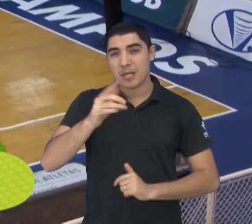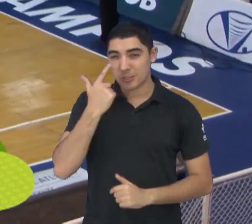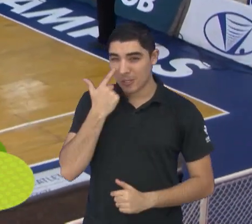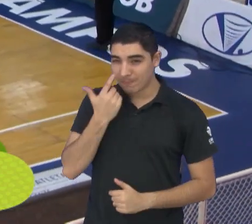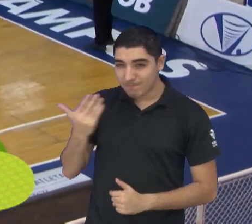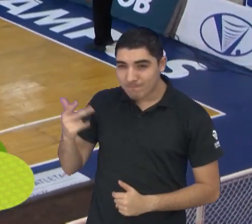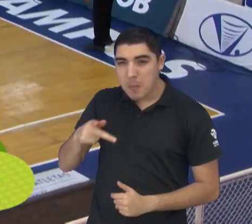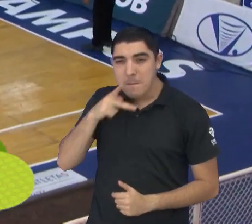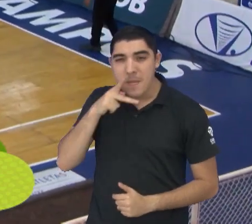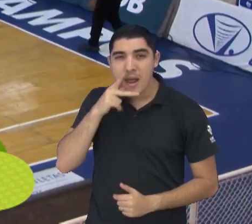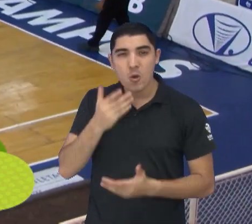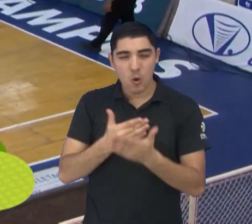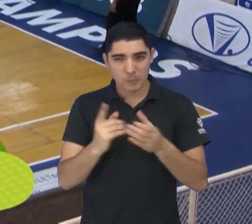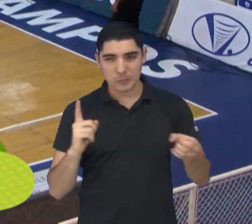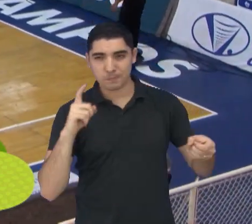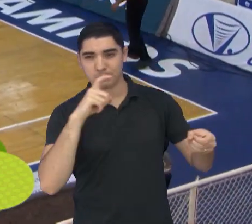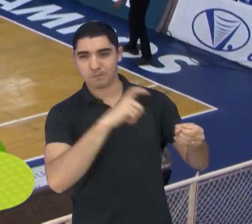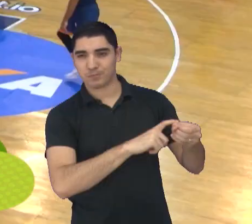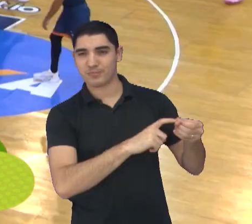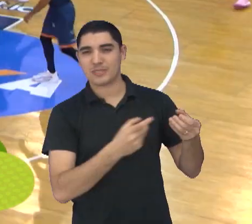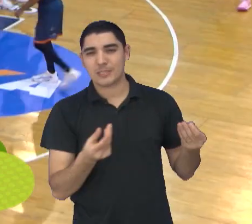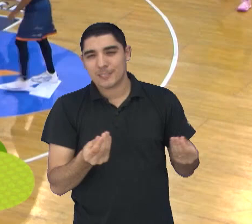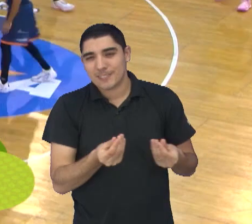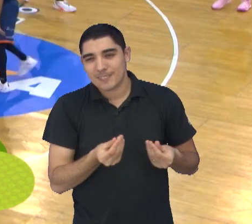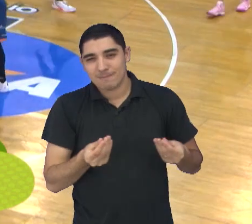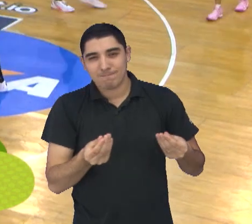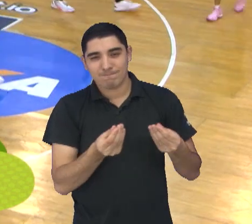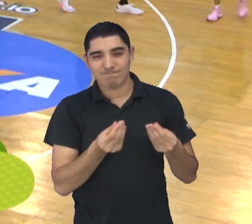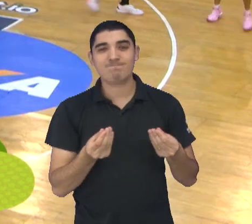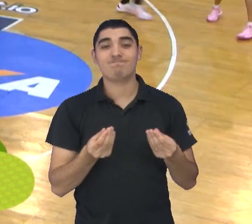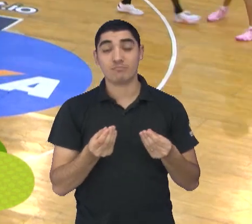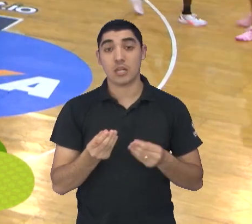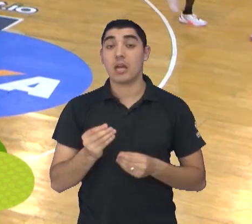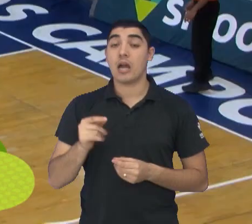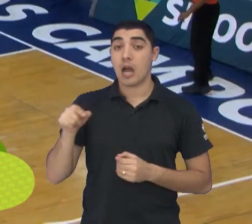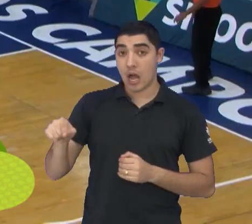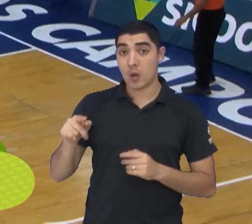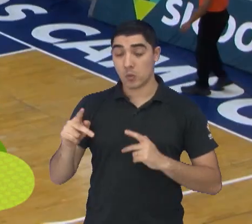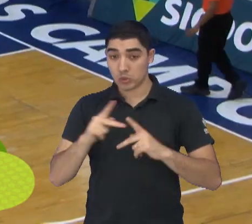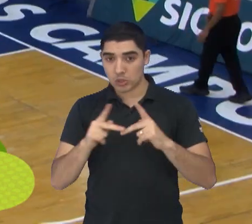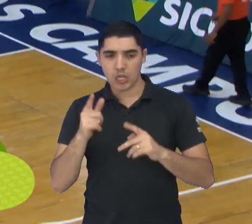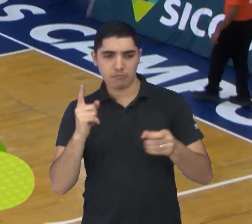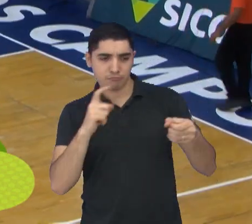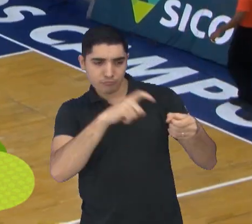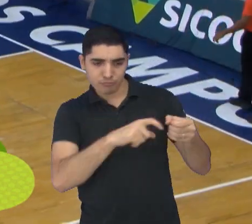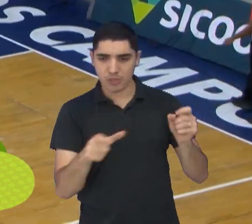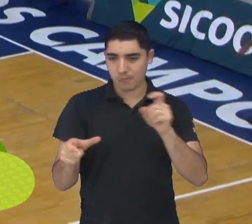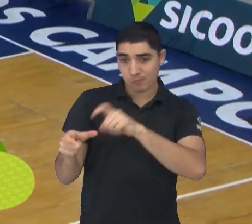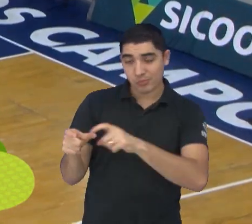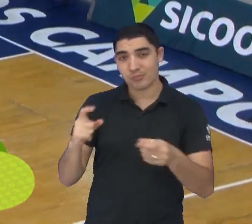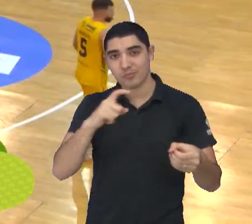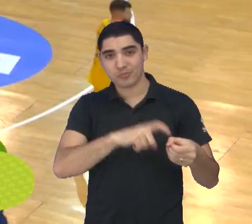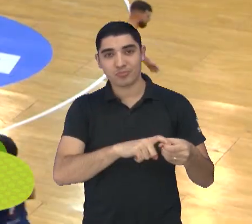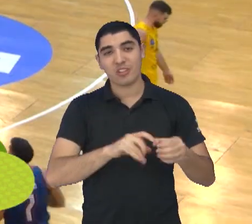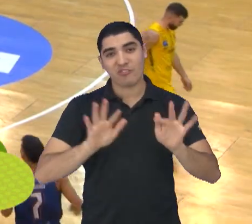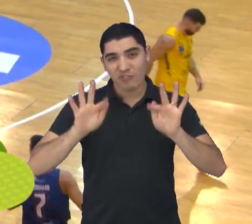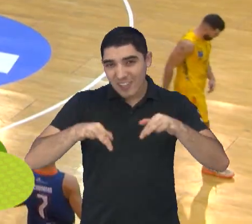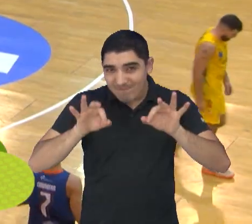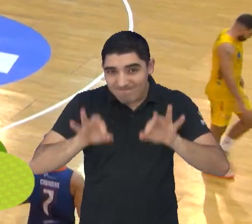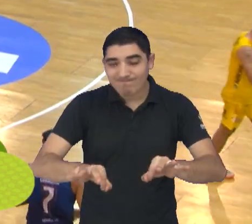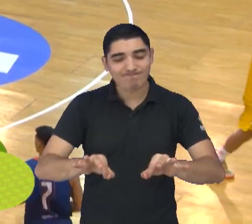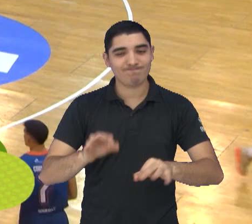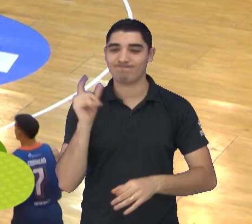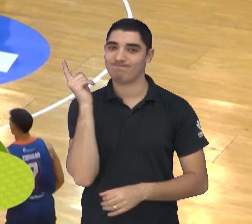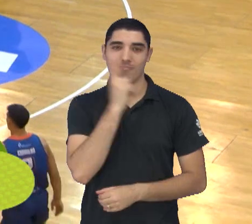fria na reação do São José. E depois de algumas trocas de cestas, não deu para o São José, que